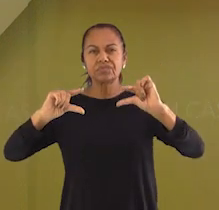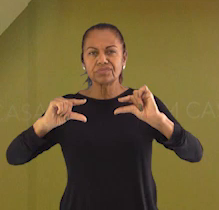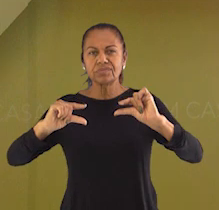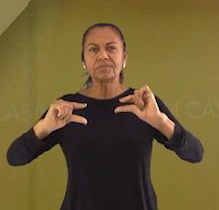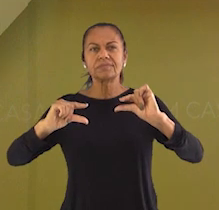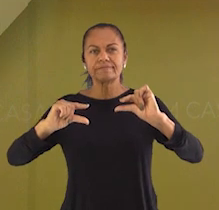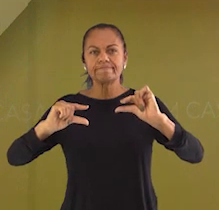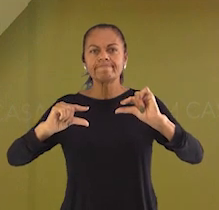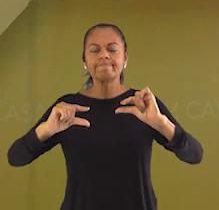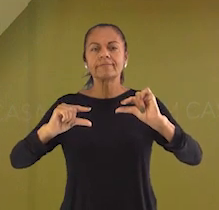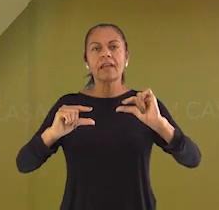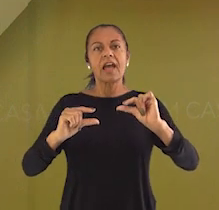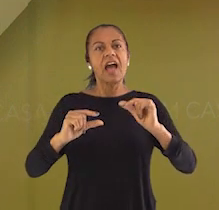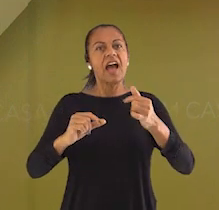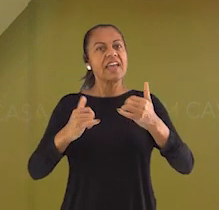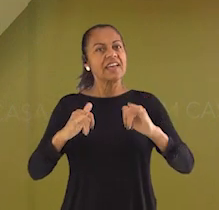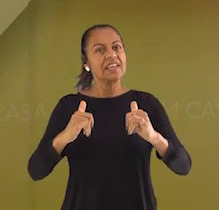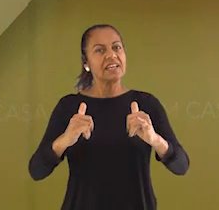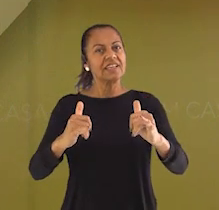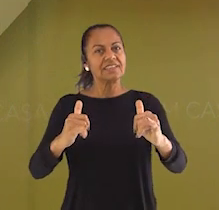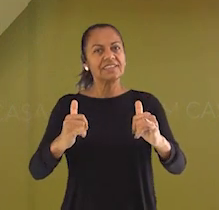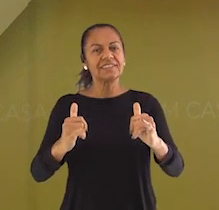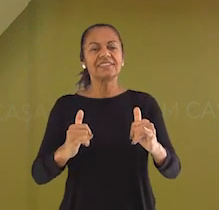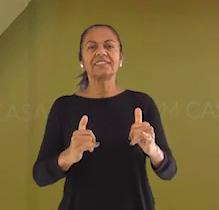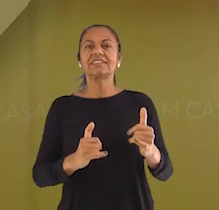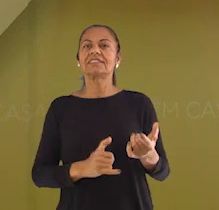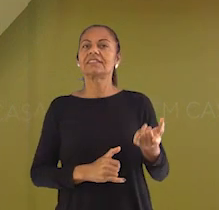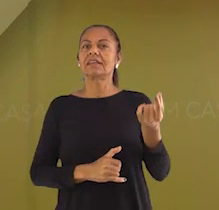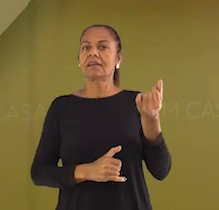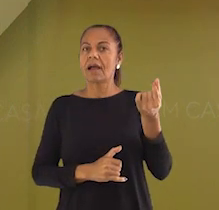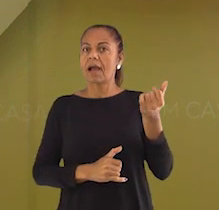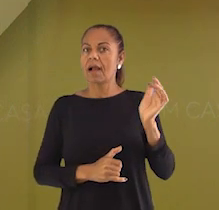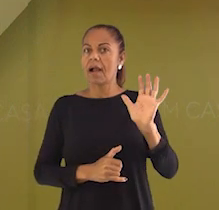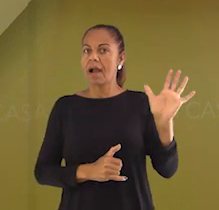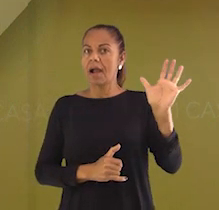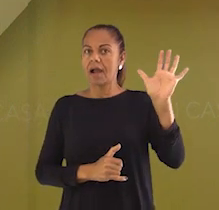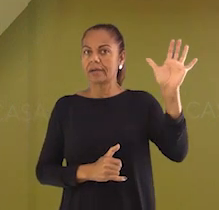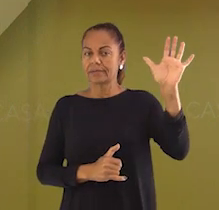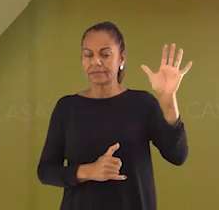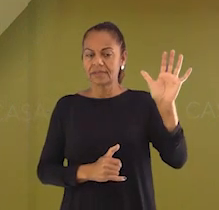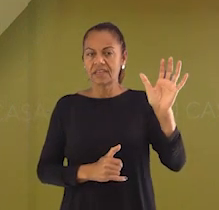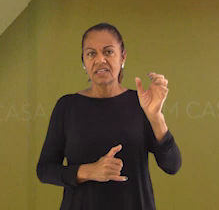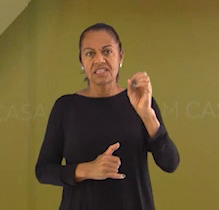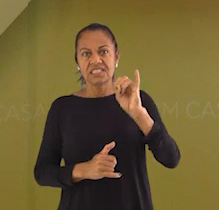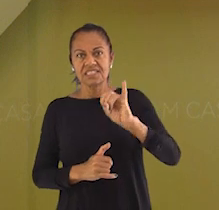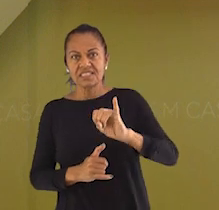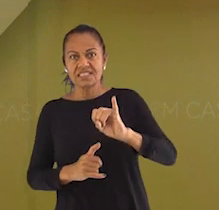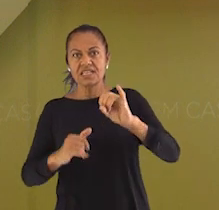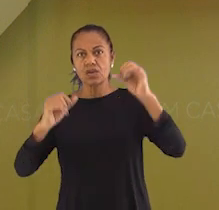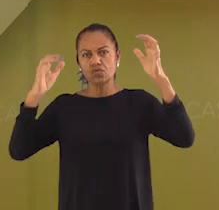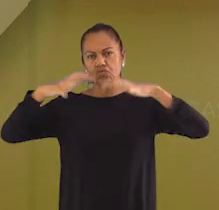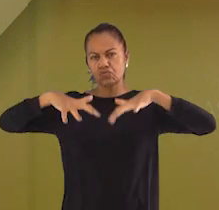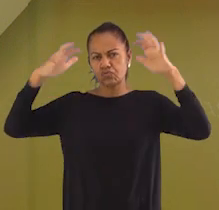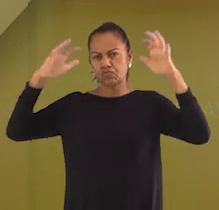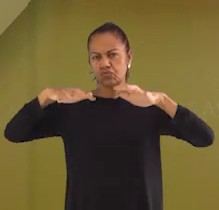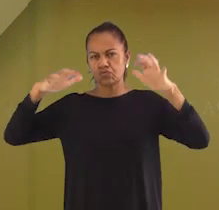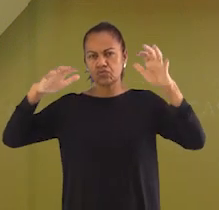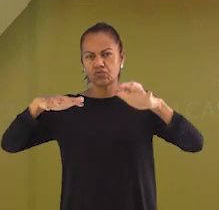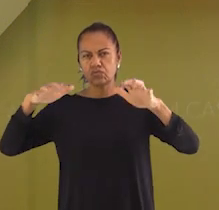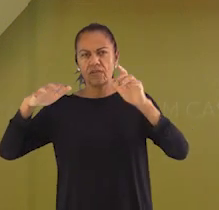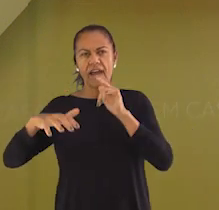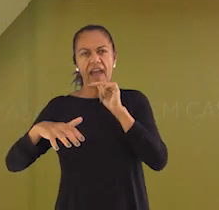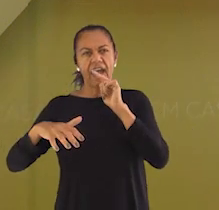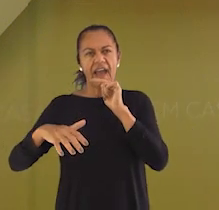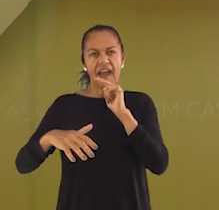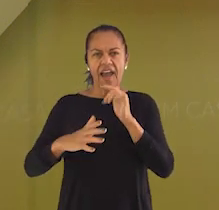muita chuva, o custo de energia tende a ser mais barato. Pois, as águas da chuva enchem os rios,